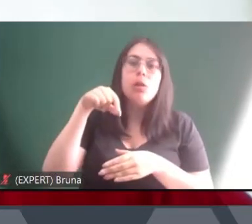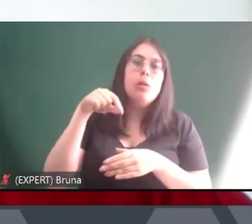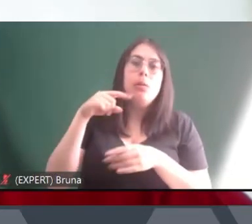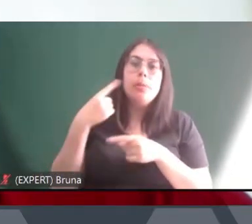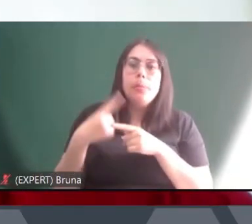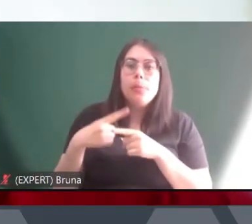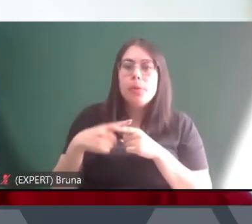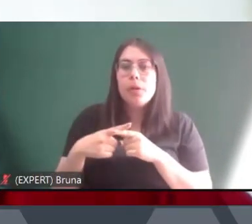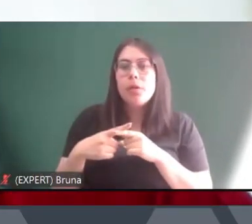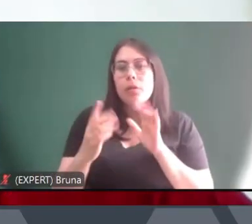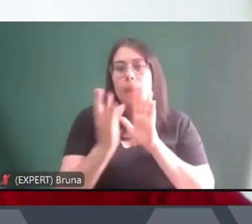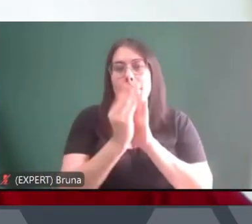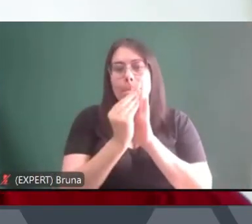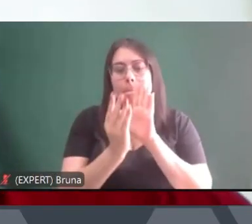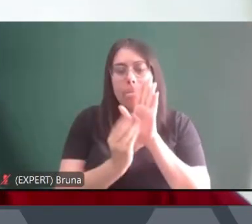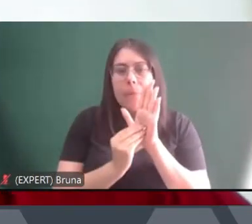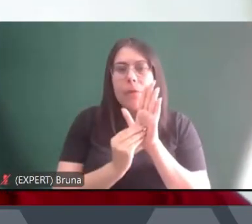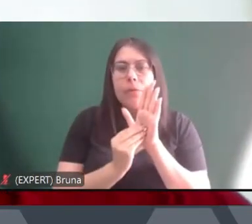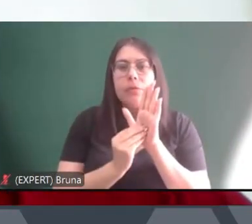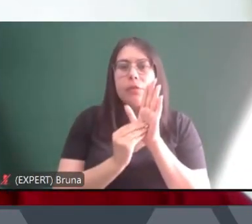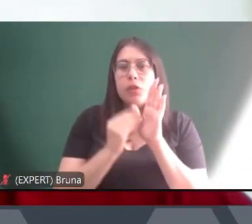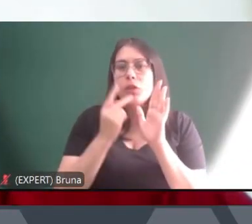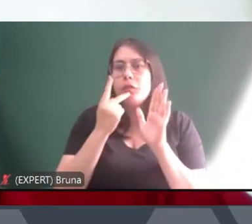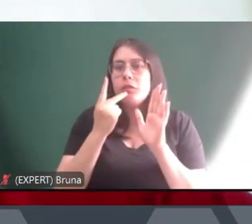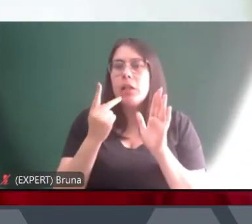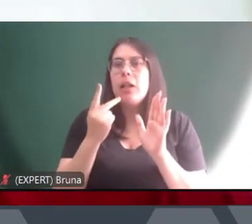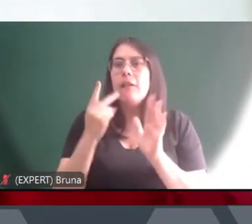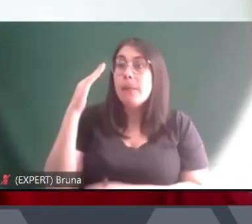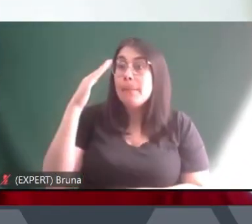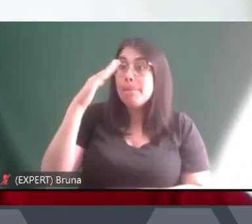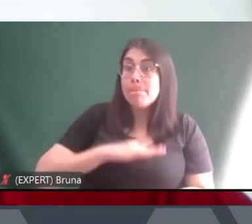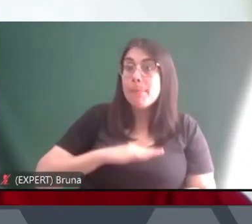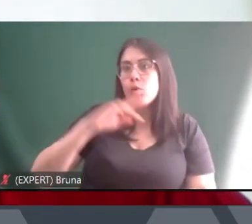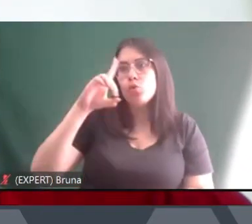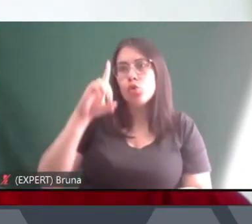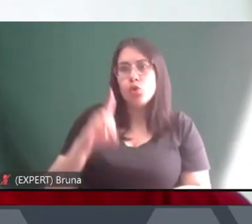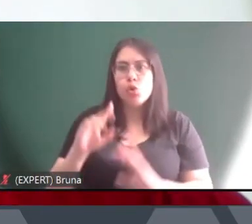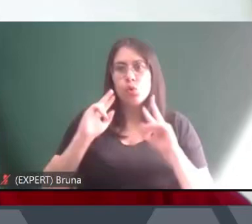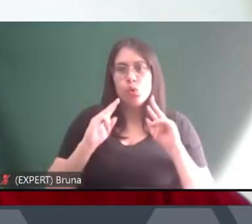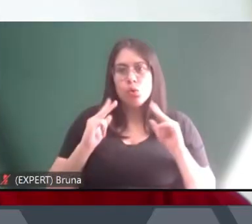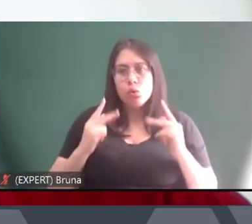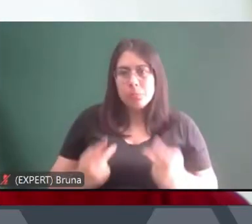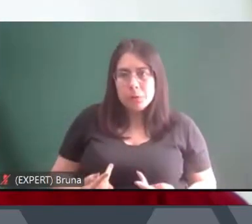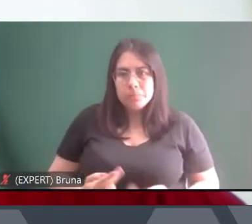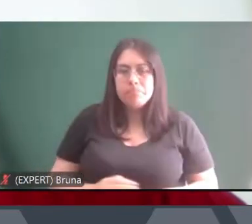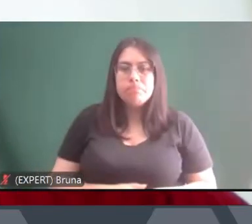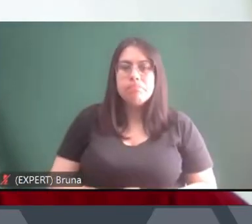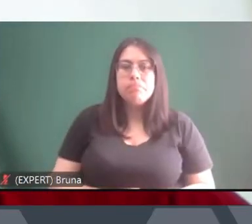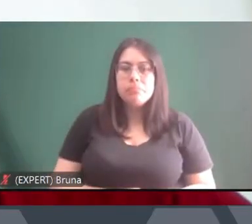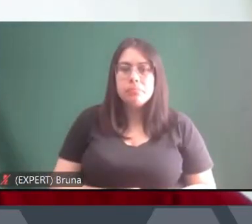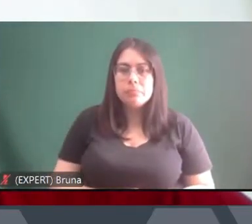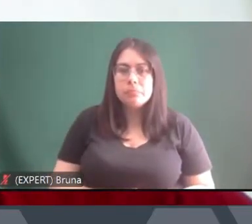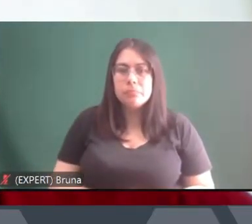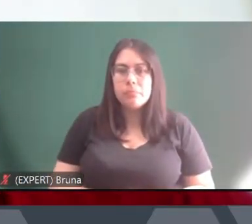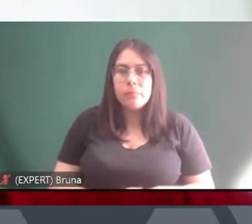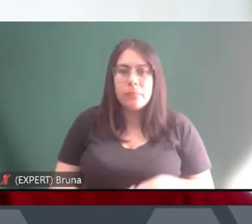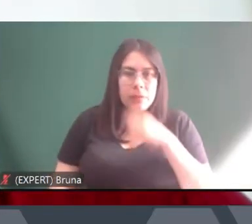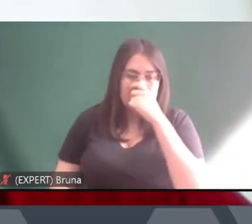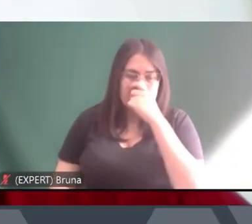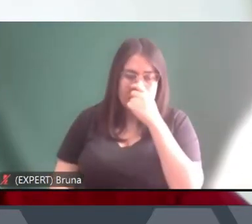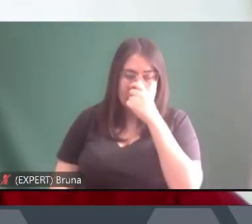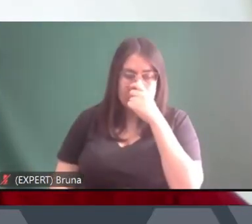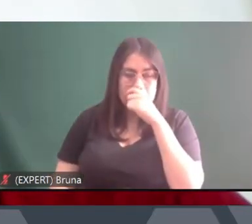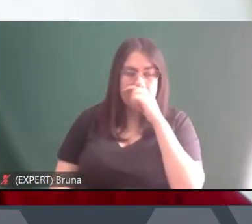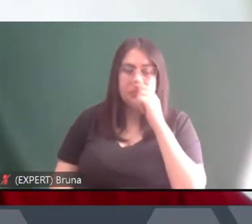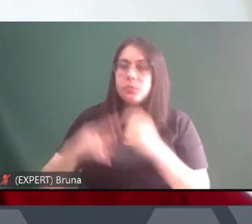pauta que atacava os direitos humanos, né? Então, em algum momento da história,